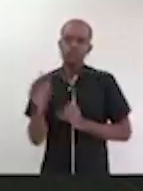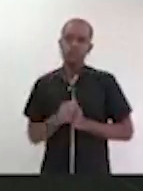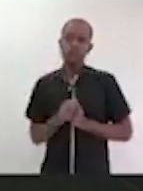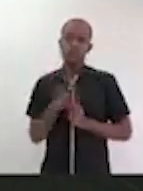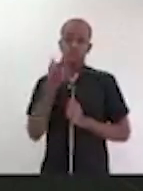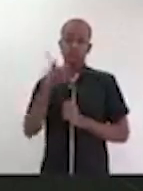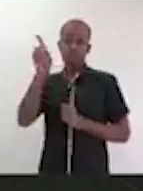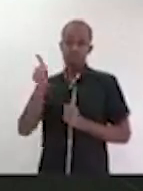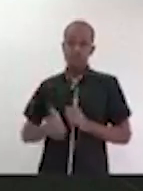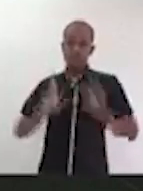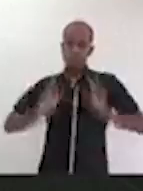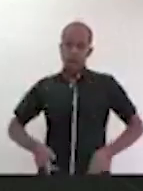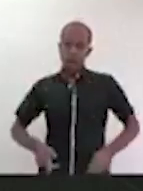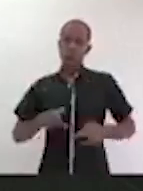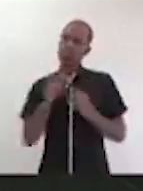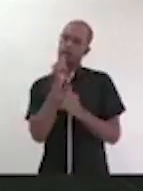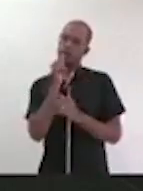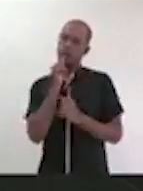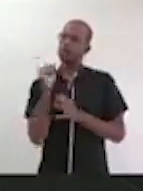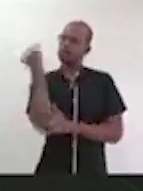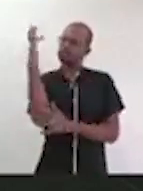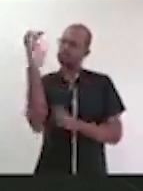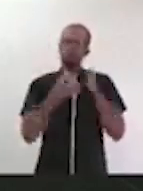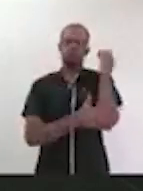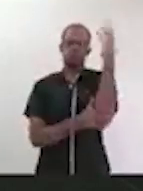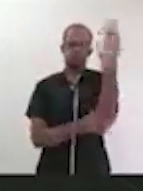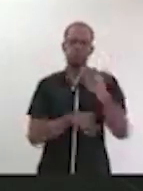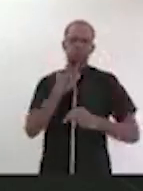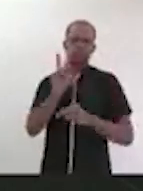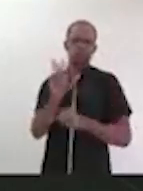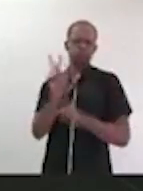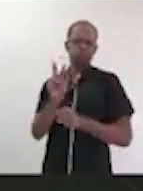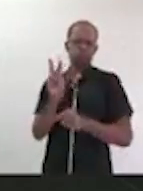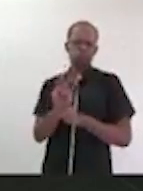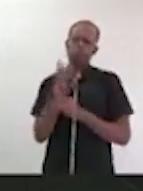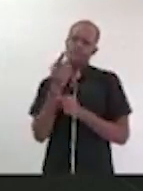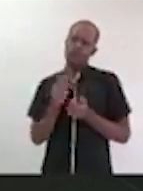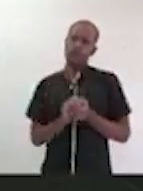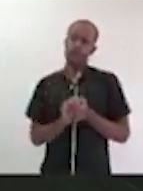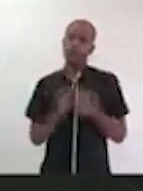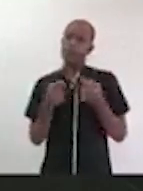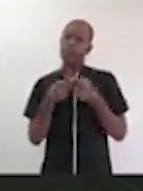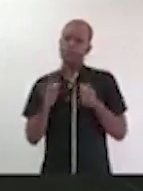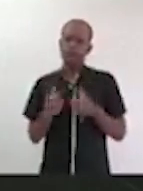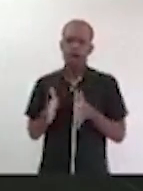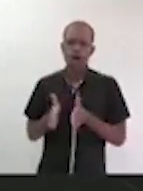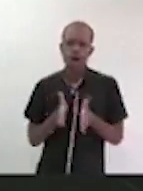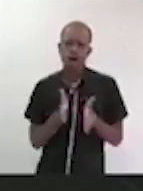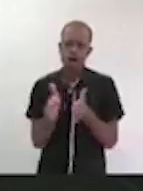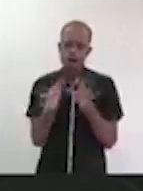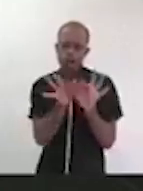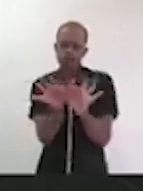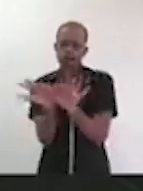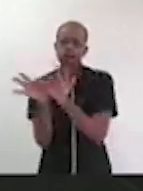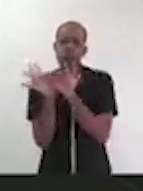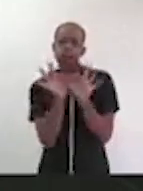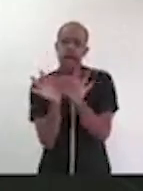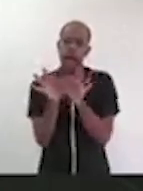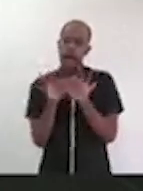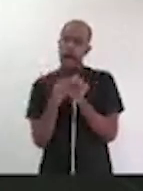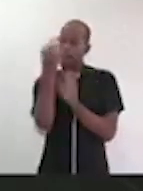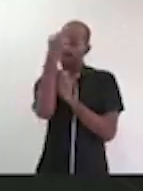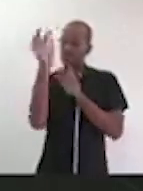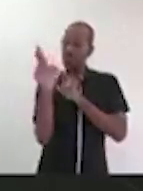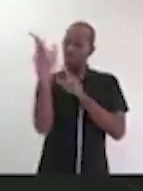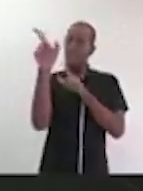humanos, por exemplo, preservação do meio ambiente, mas a gente pode encontrar caminhos de conversar com quem pensa diferente da gente. E eu acho